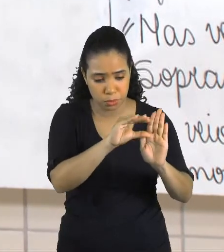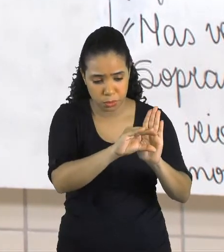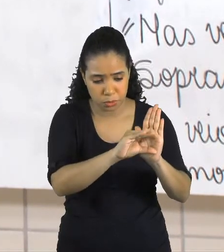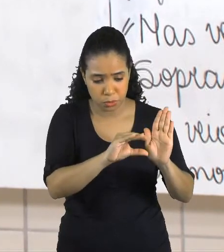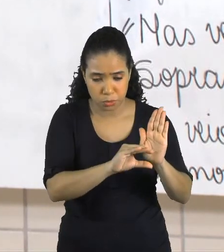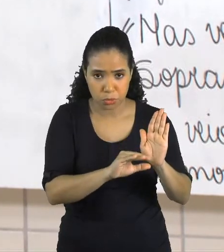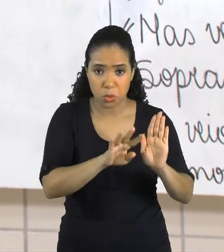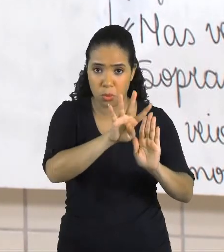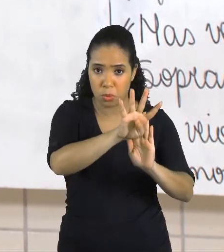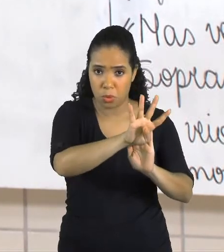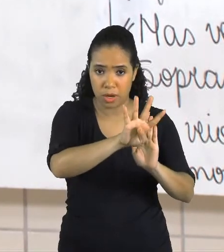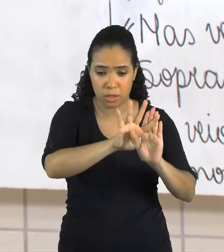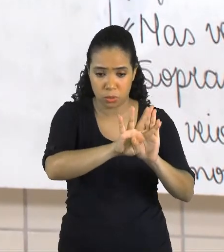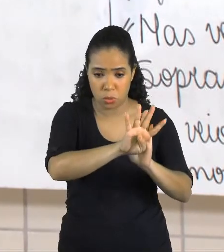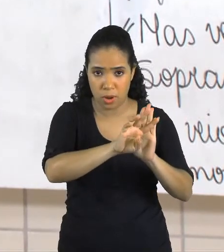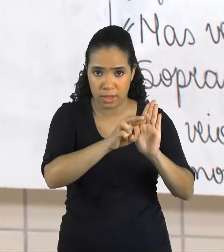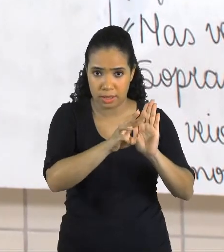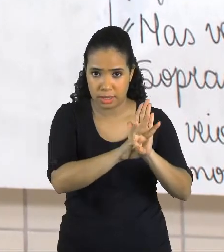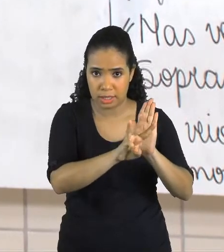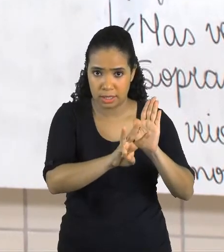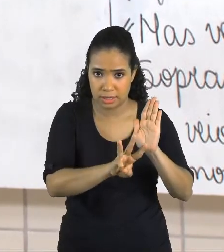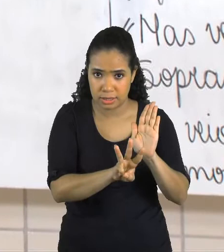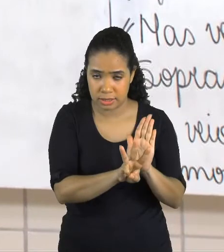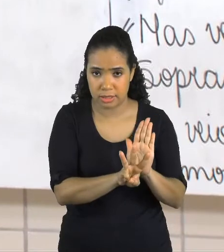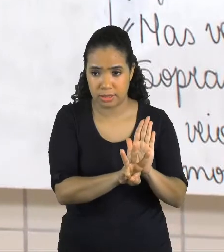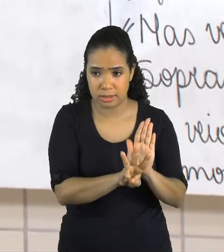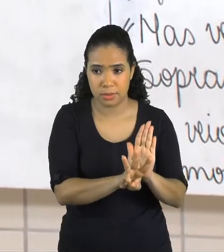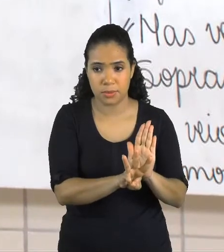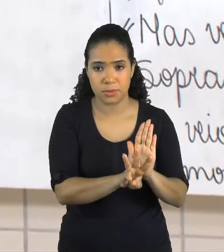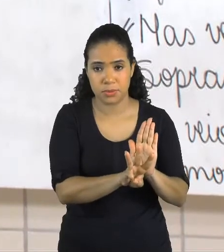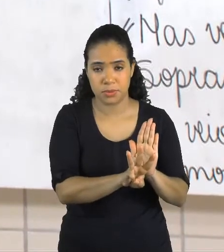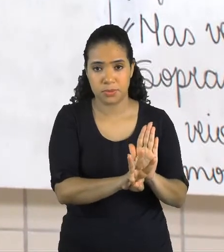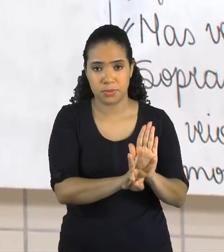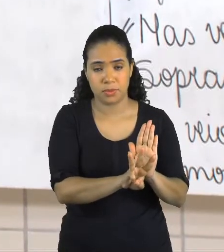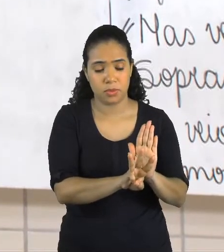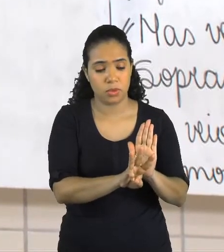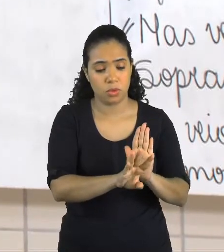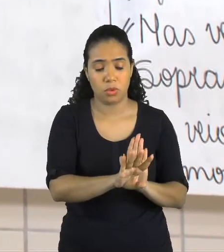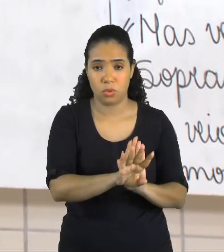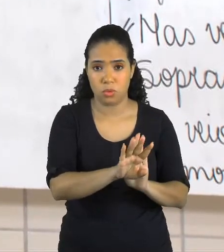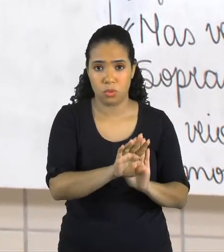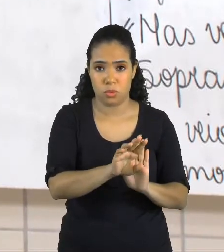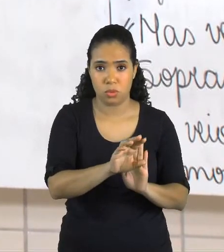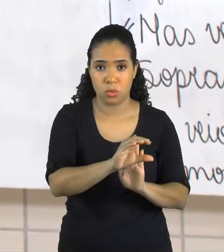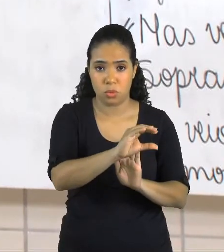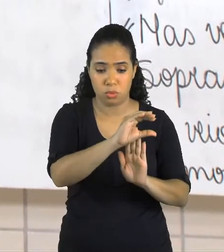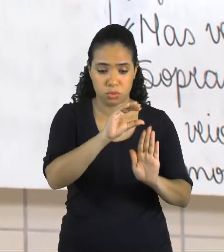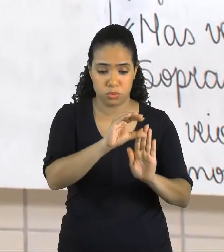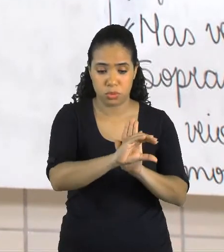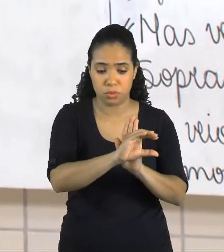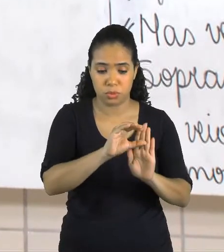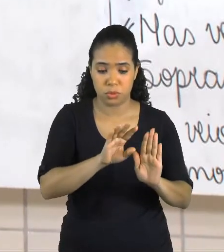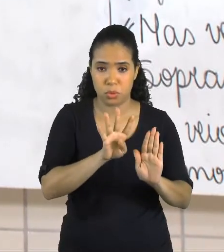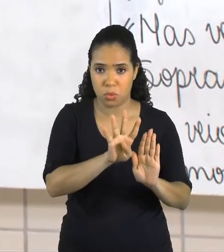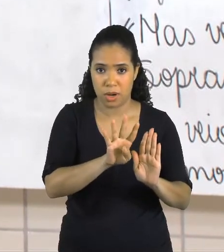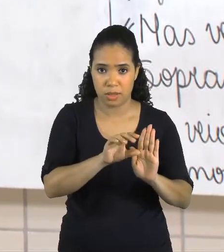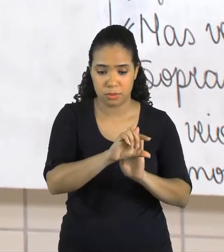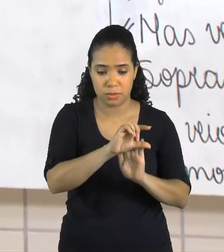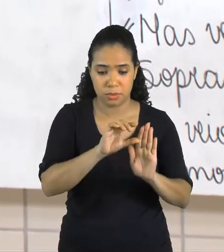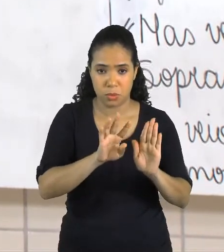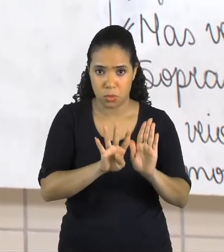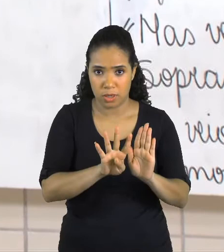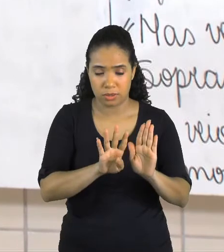tercetos. Então, duas estrofes terão quatro versos e duas estrofes terão três versos.